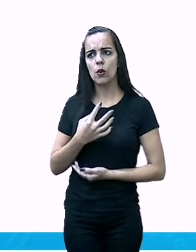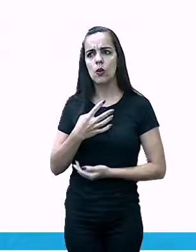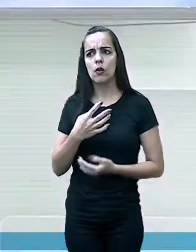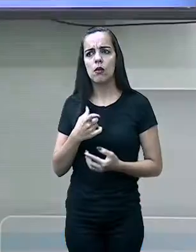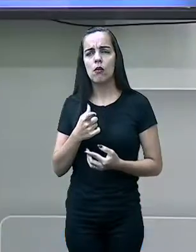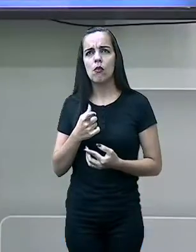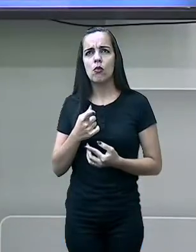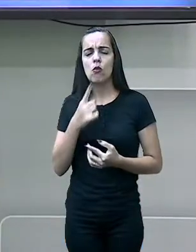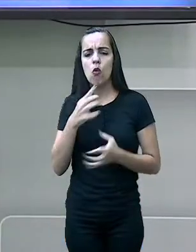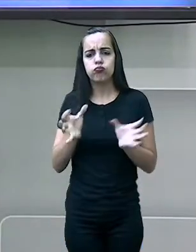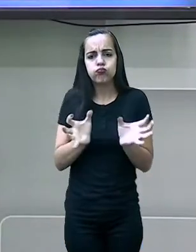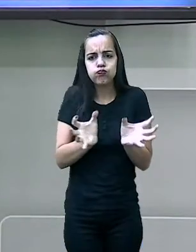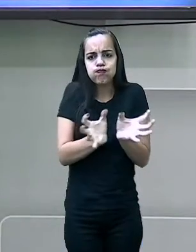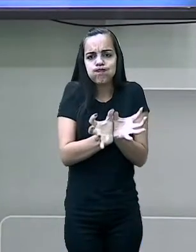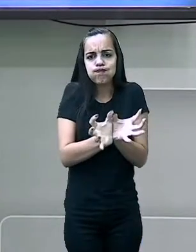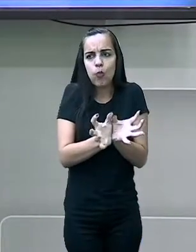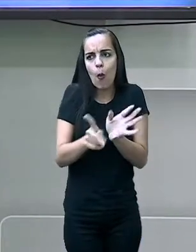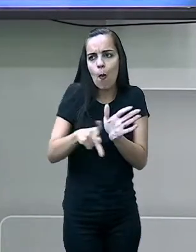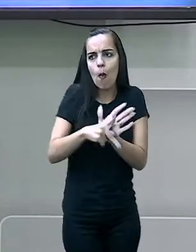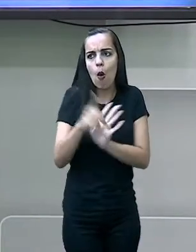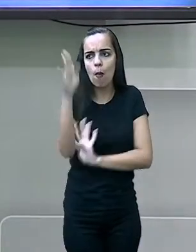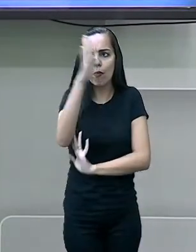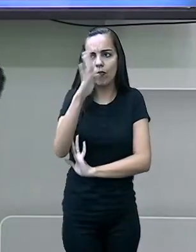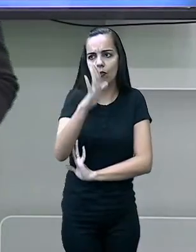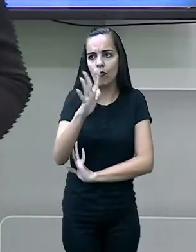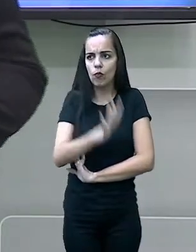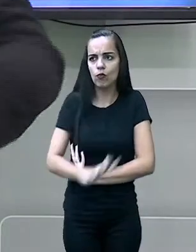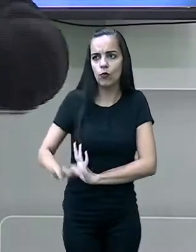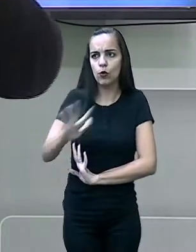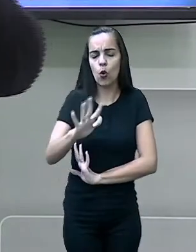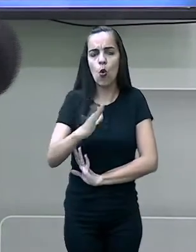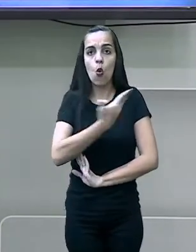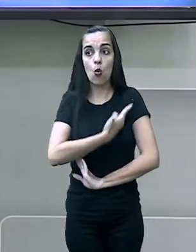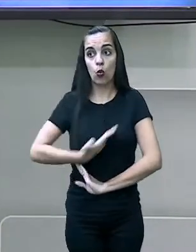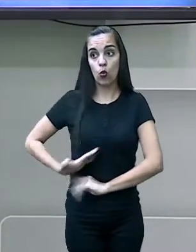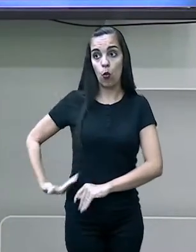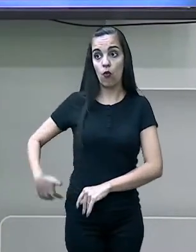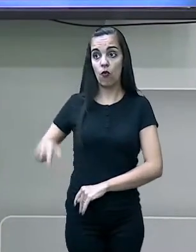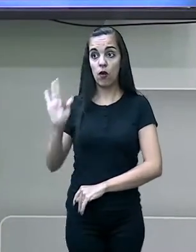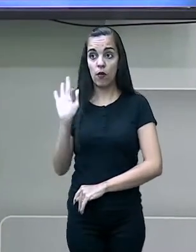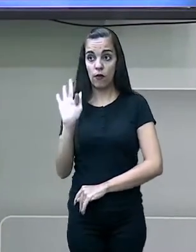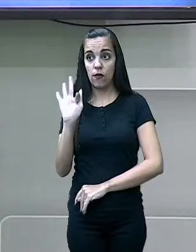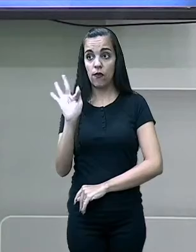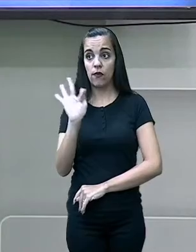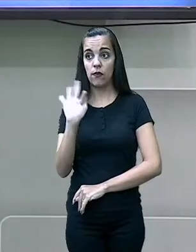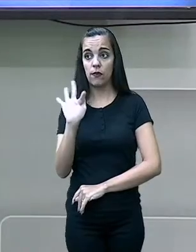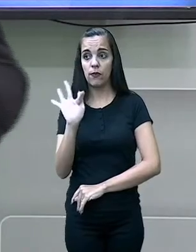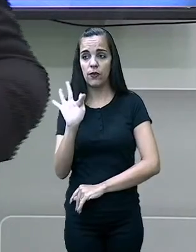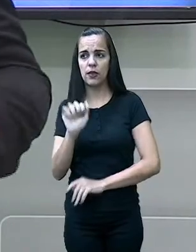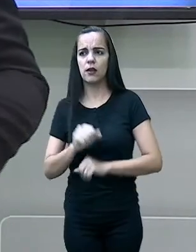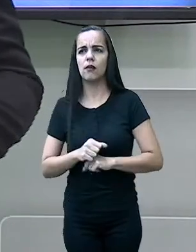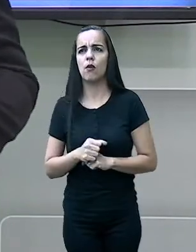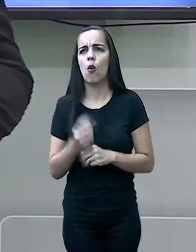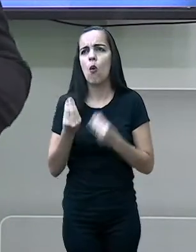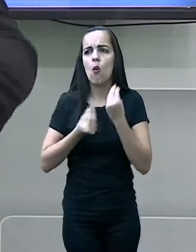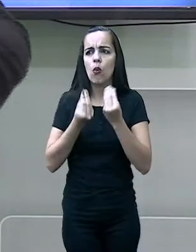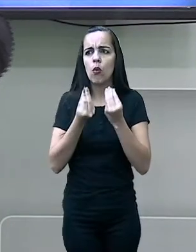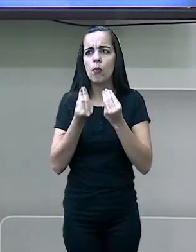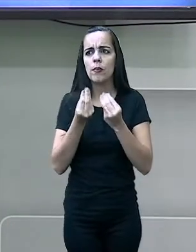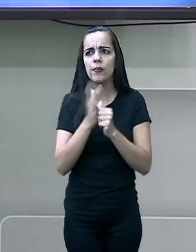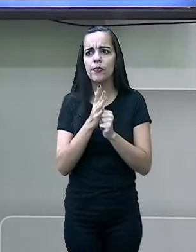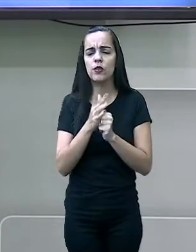brasileiro esse ano, o governo federal, cortando algumas verbas, ele cortou uma verba